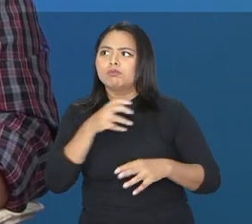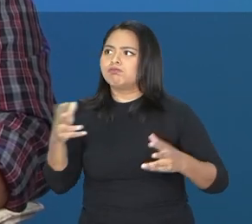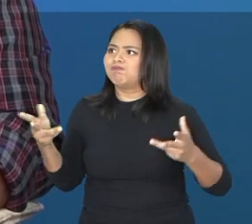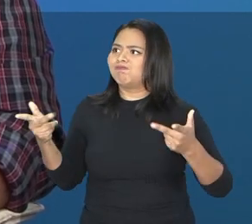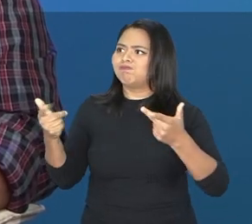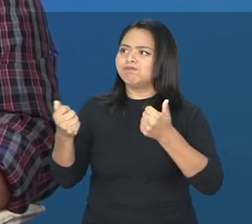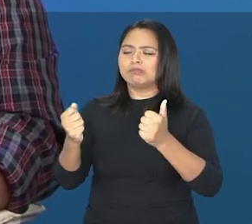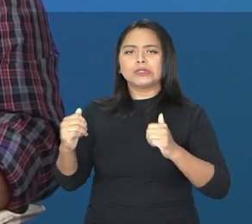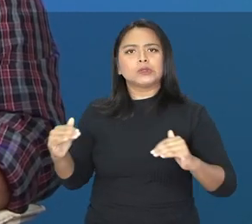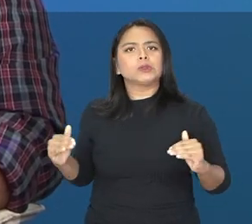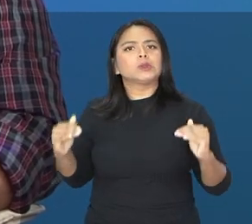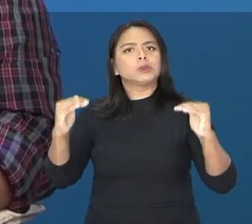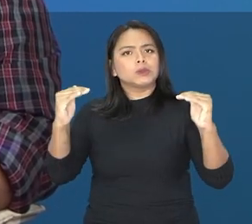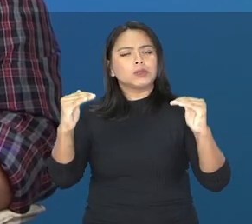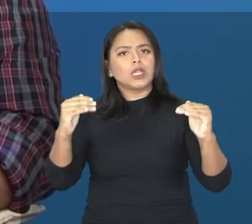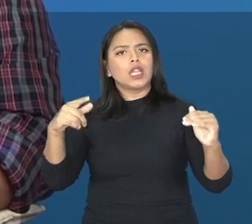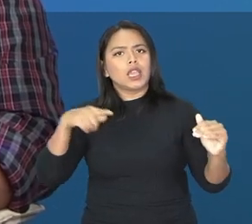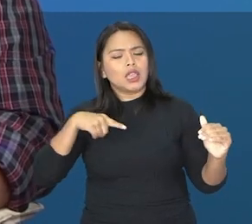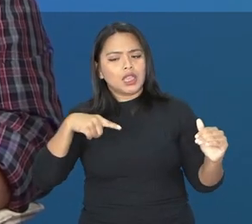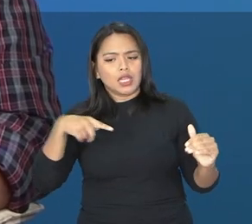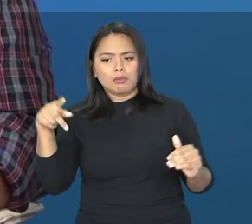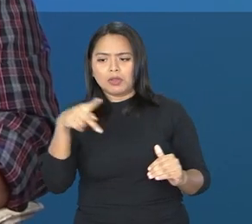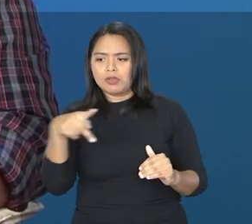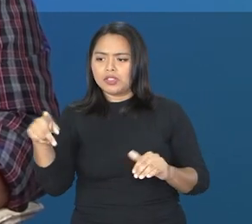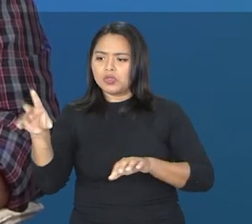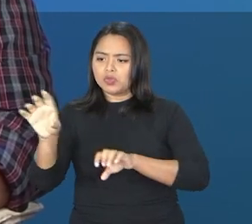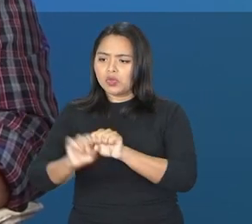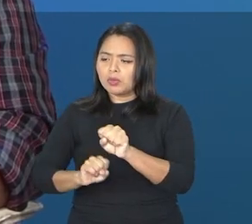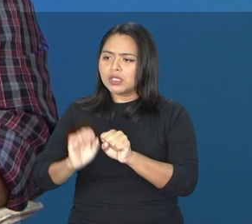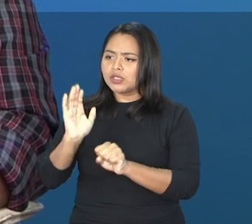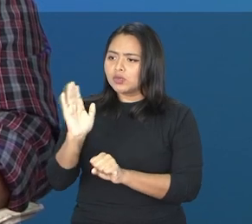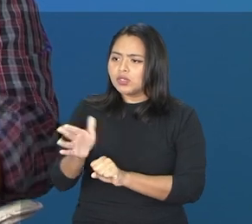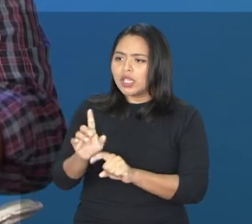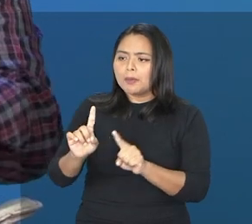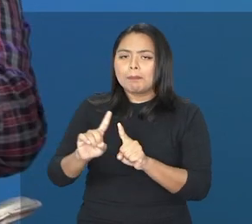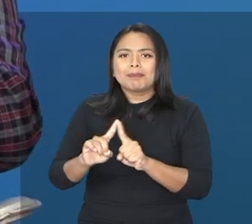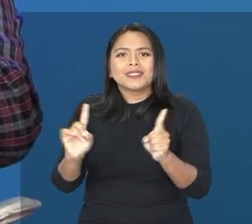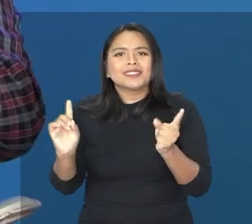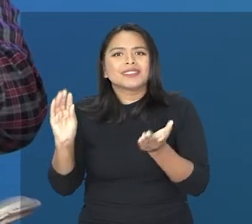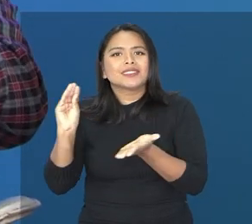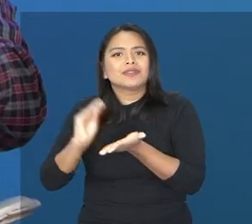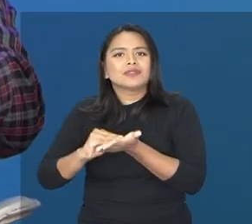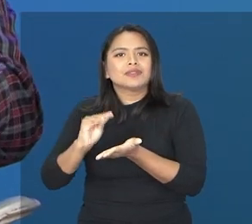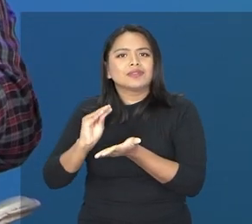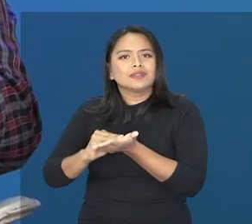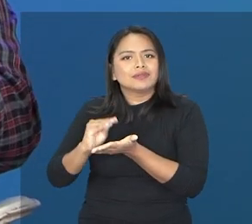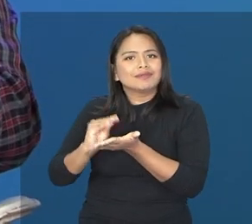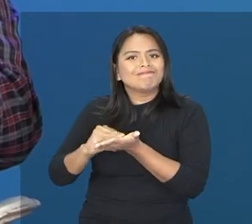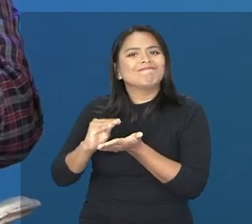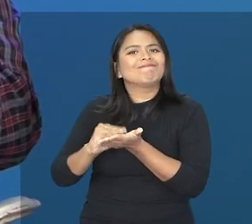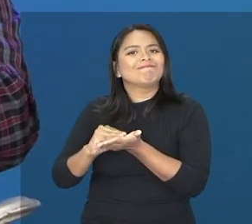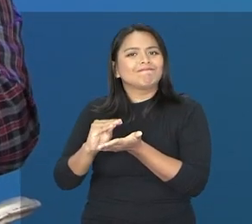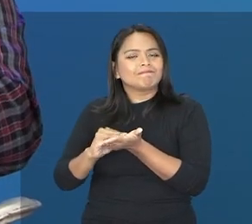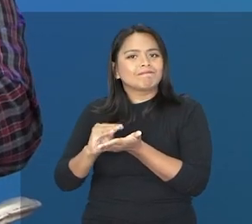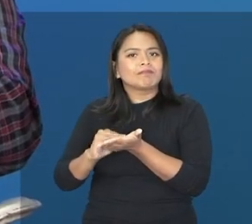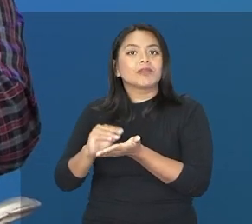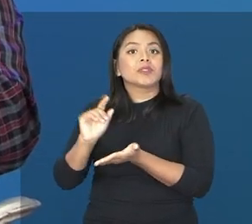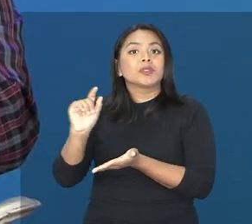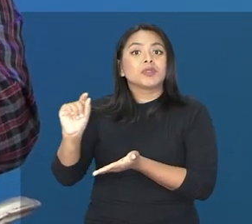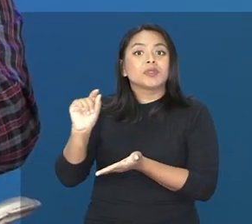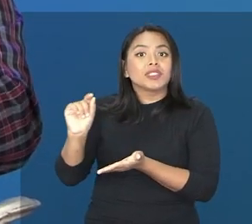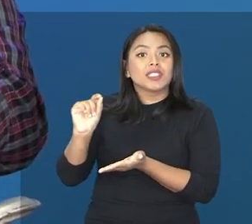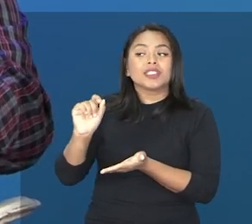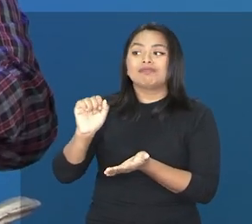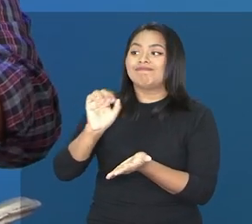professores preparados para atender essa demanda, mas ainda existe um vácuo que precisa ser